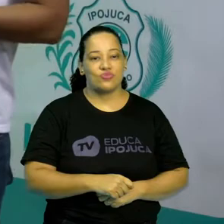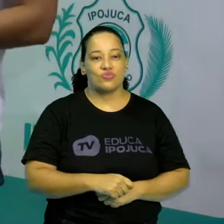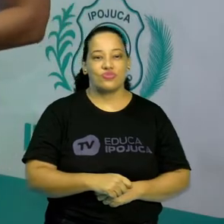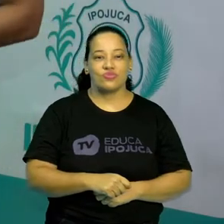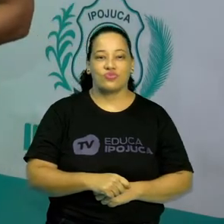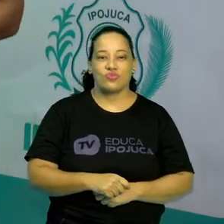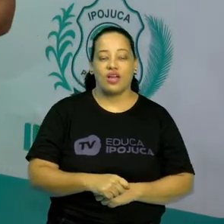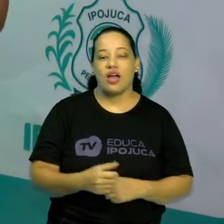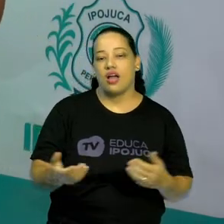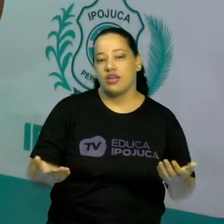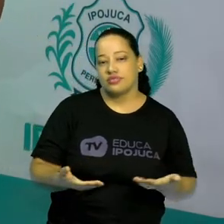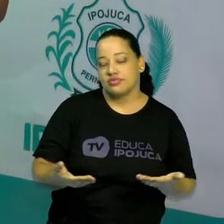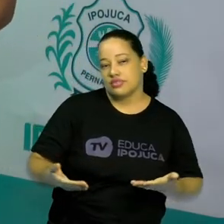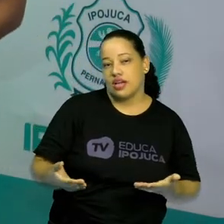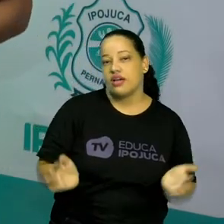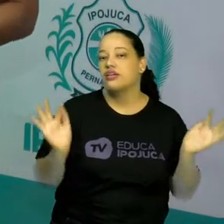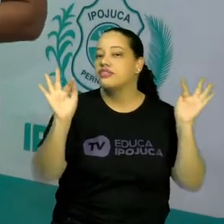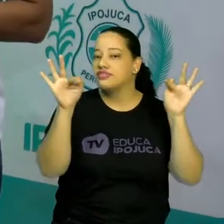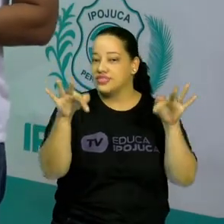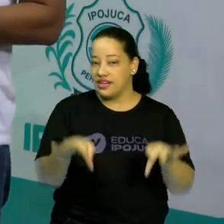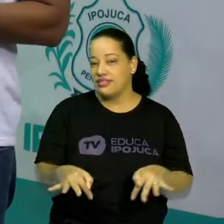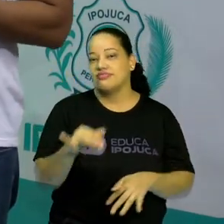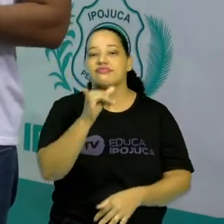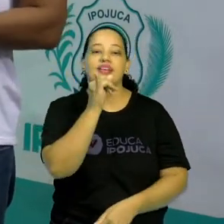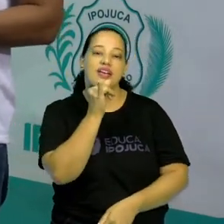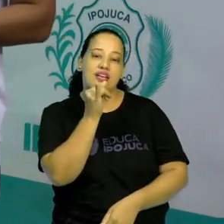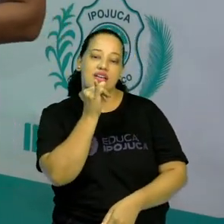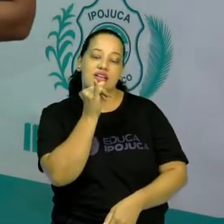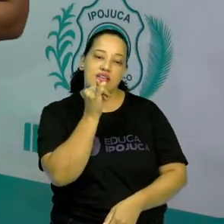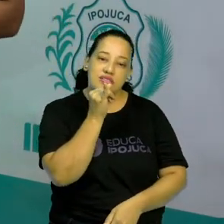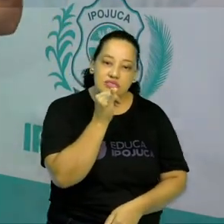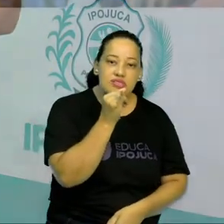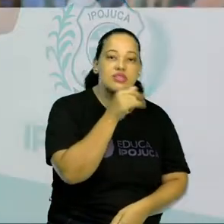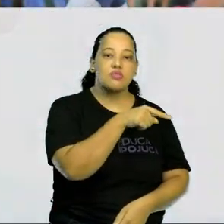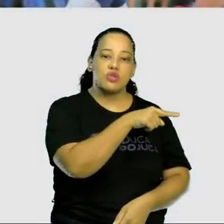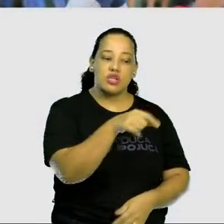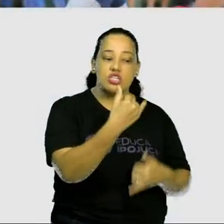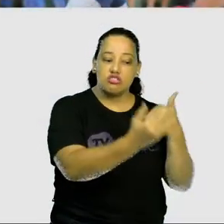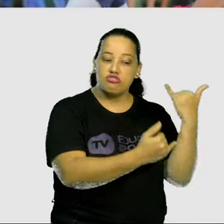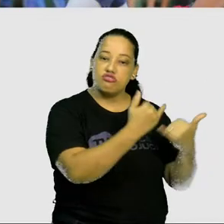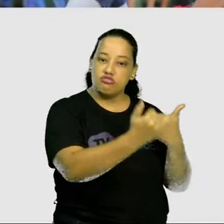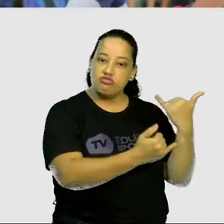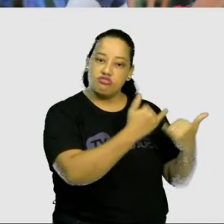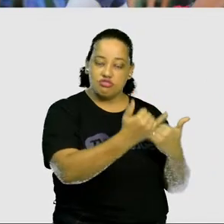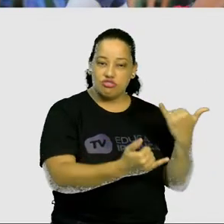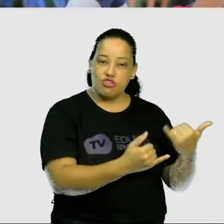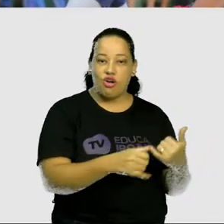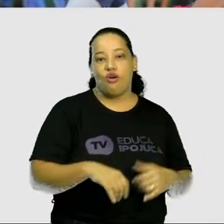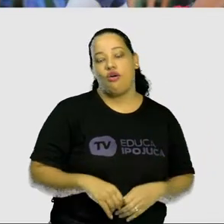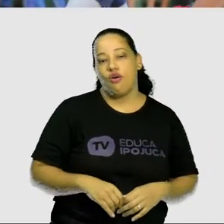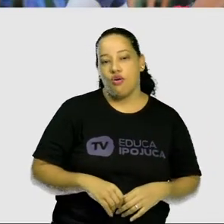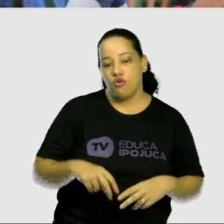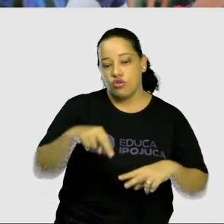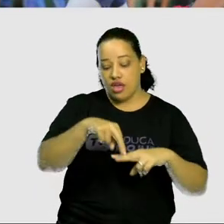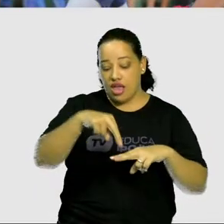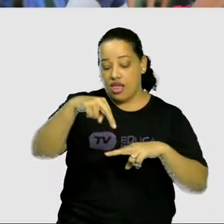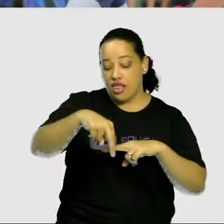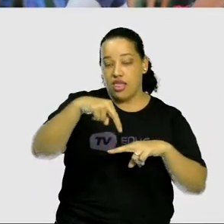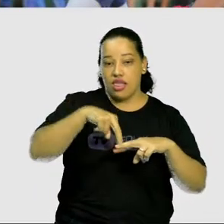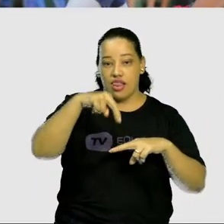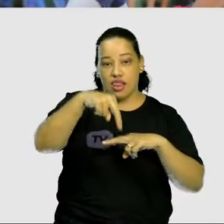E eu trago aqui, para a gente finalizar, alguns exemplos de jogos populares, como pular elástico, queimada,